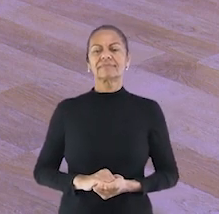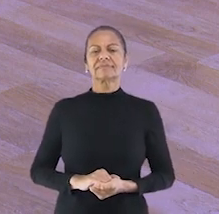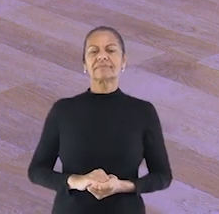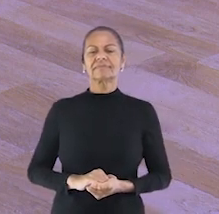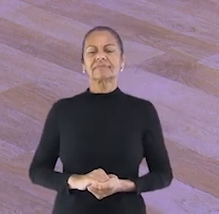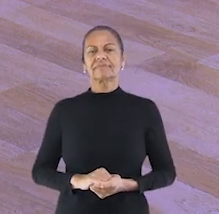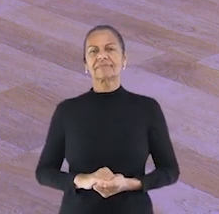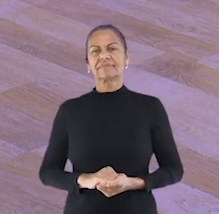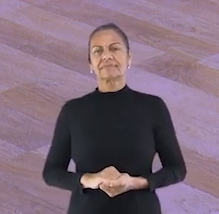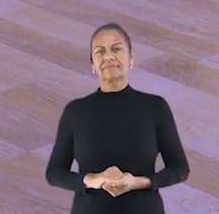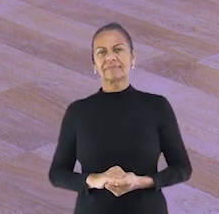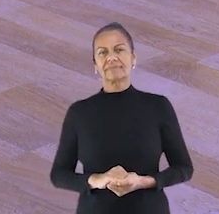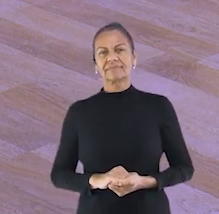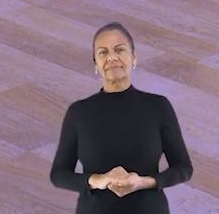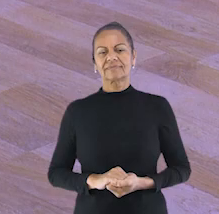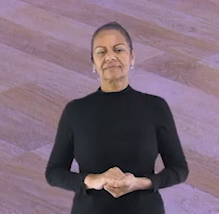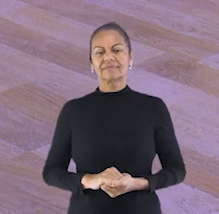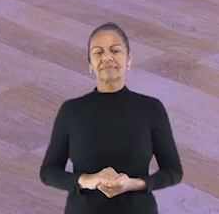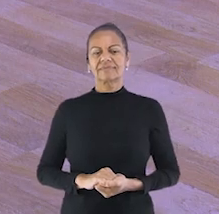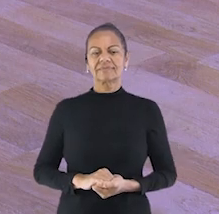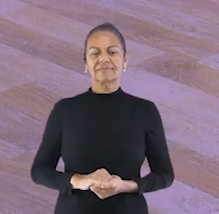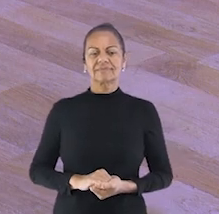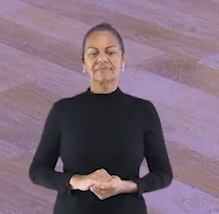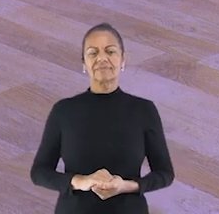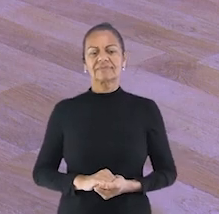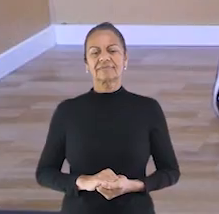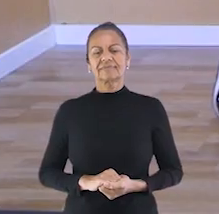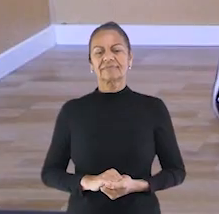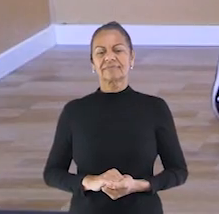sete, oito,